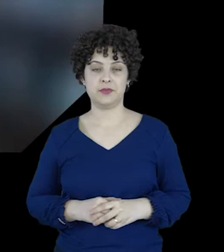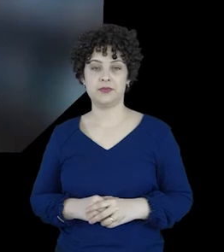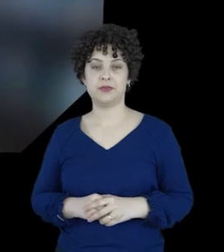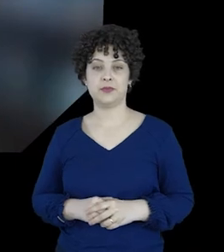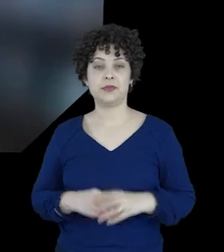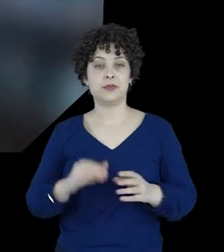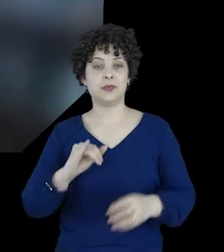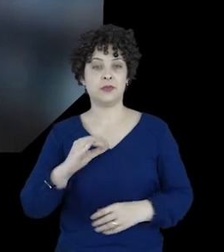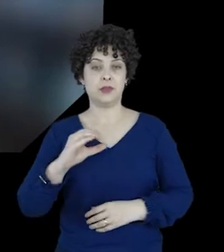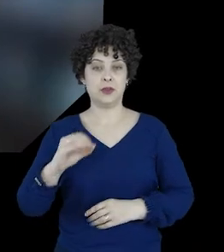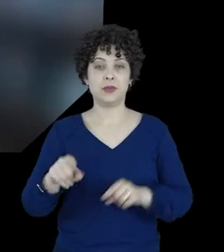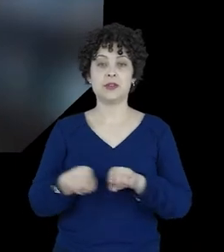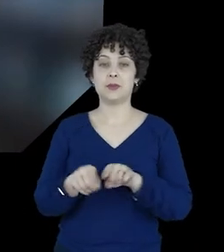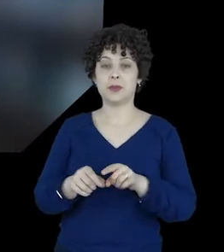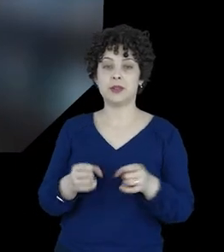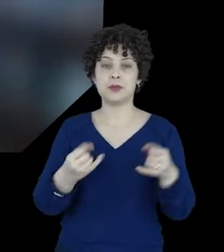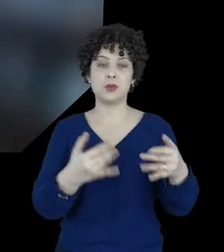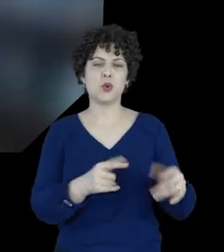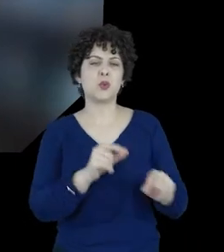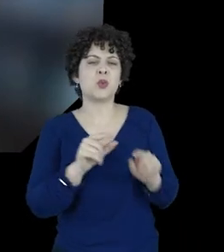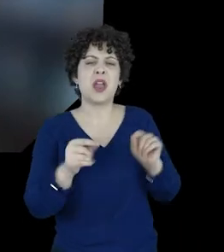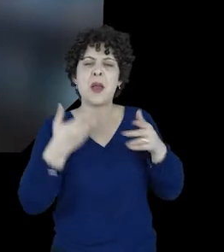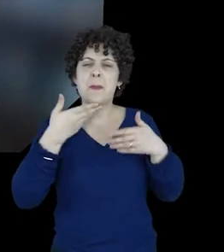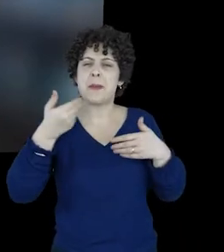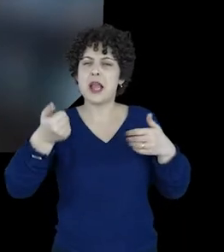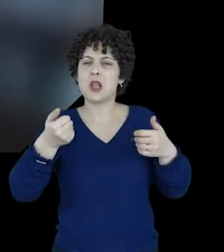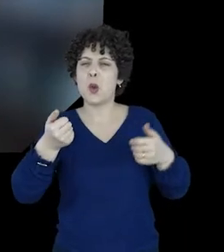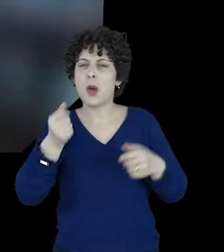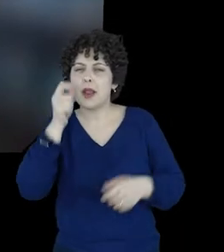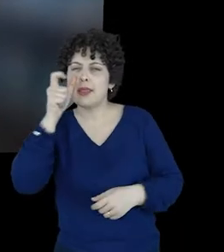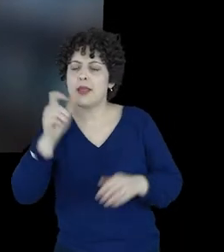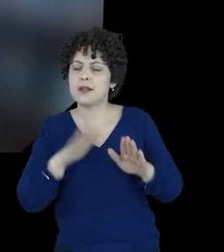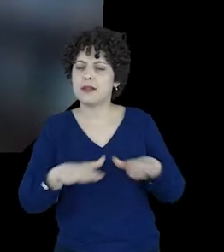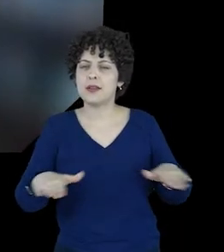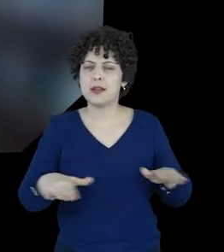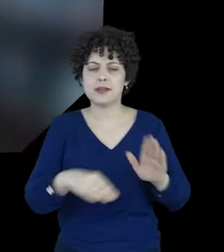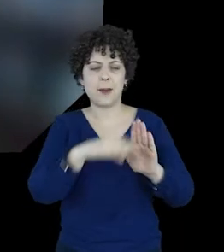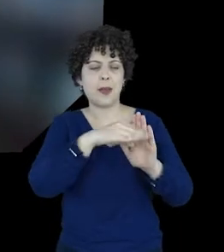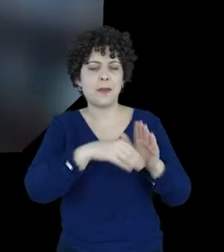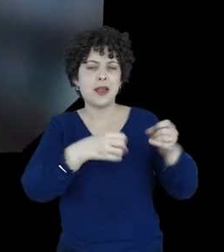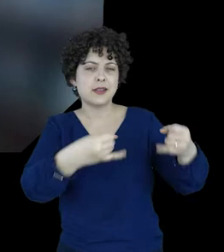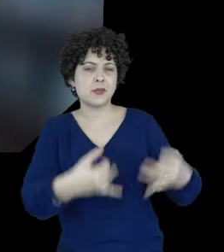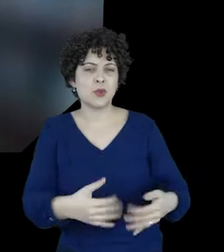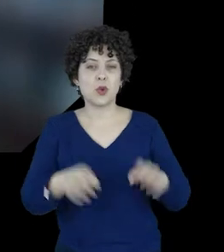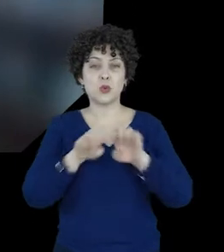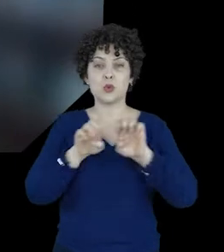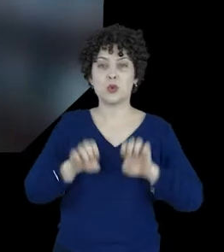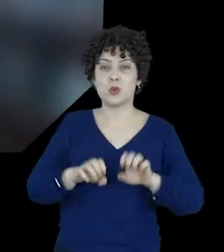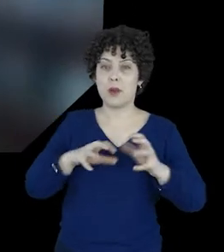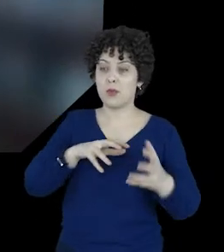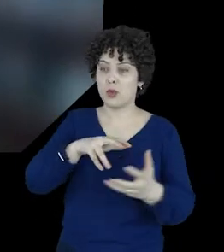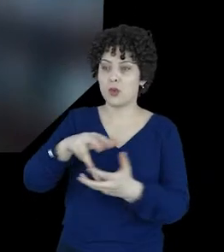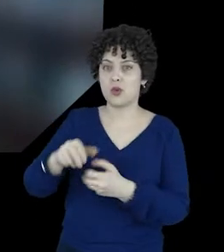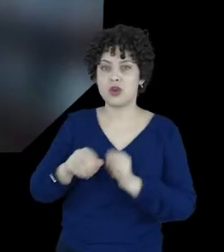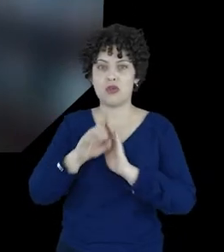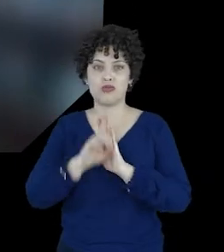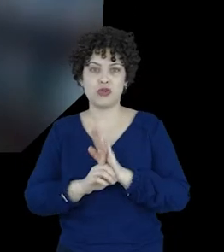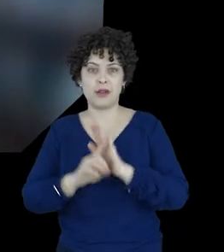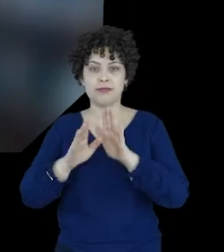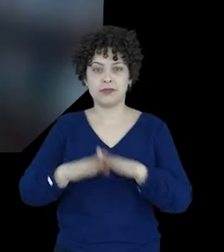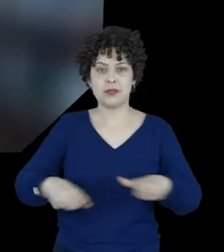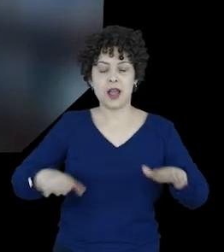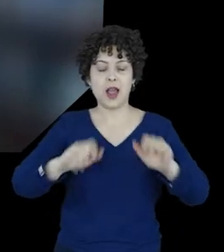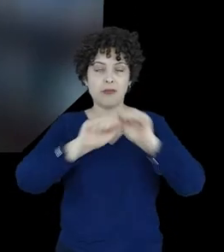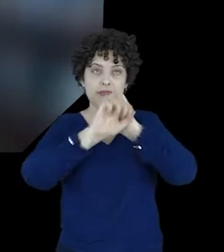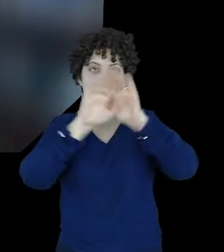O ICO também explicou o que são melhores interesses da criança na estrutura mundial de direitos da criança, visando ampliar